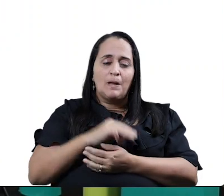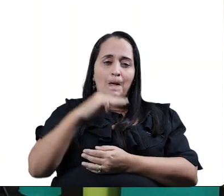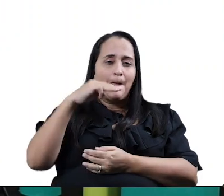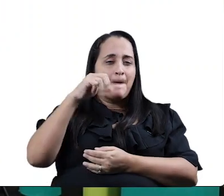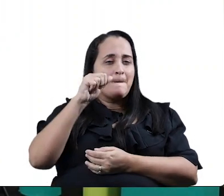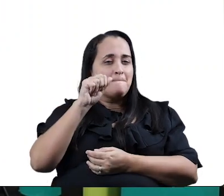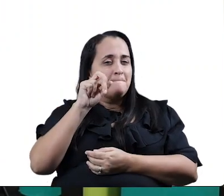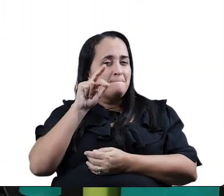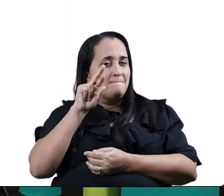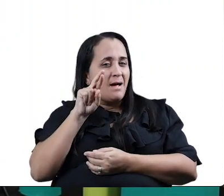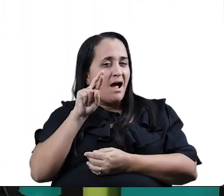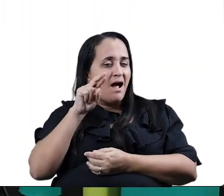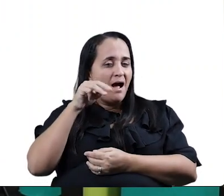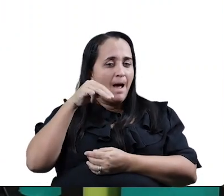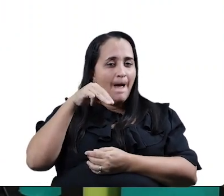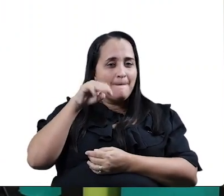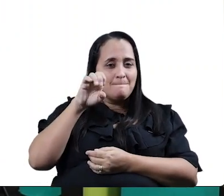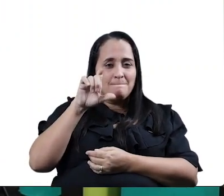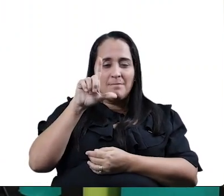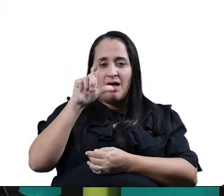marmelada,